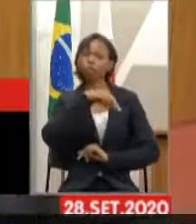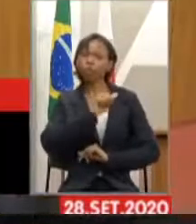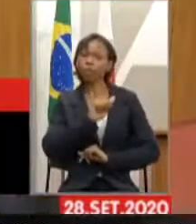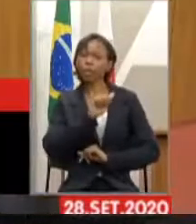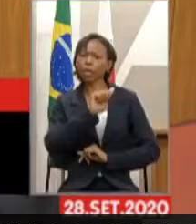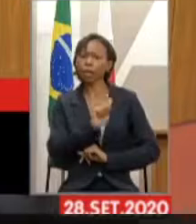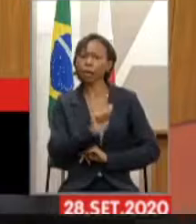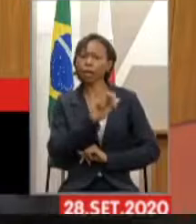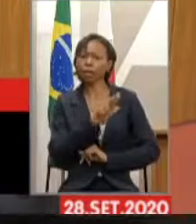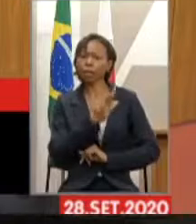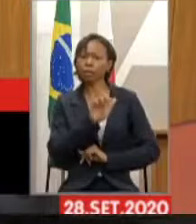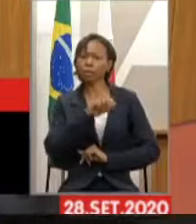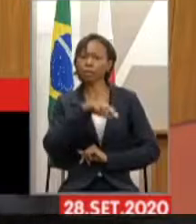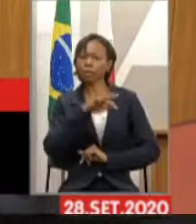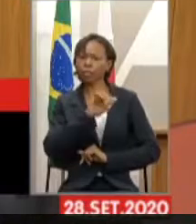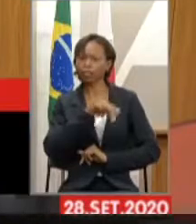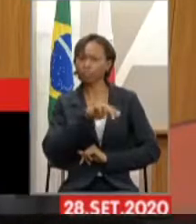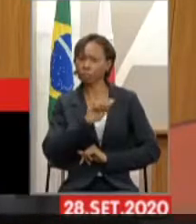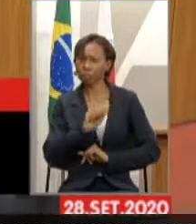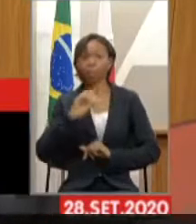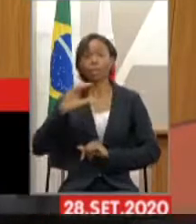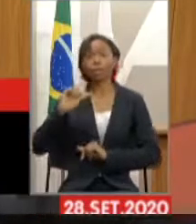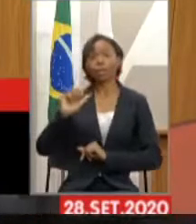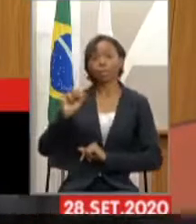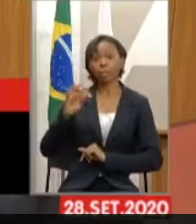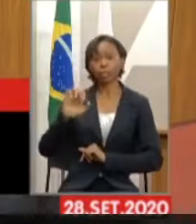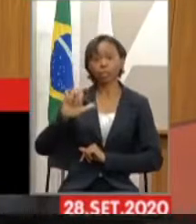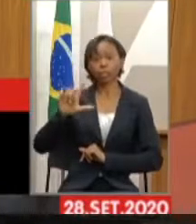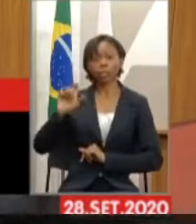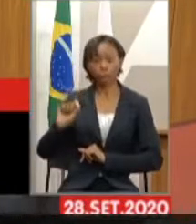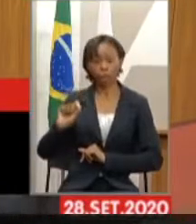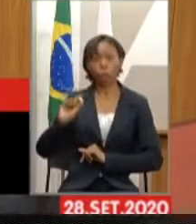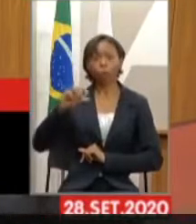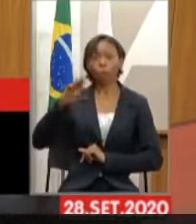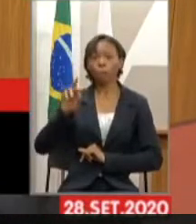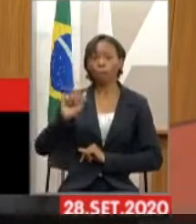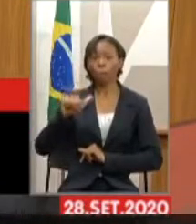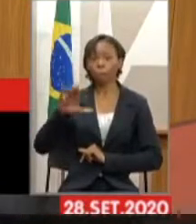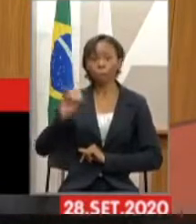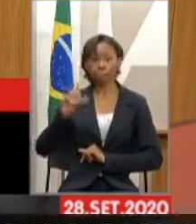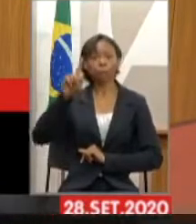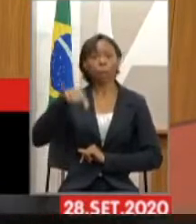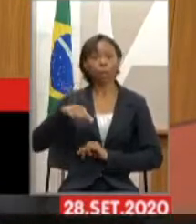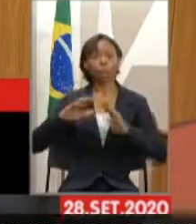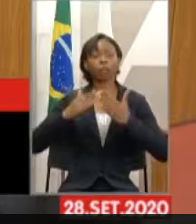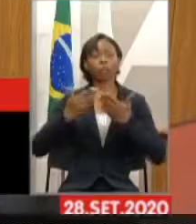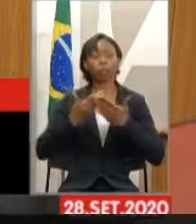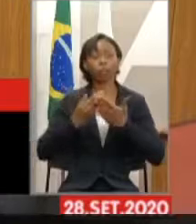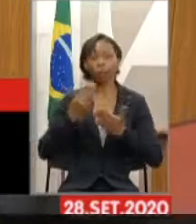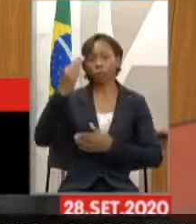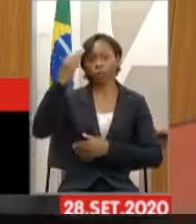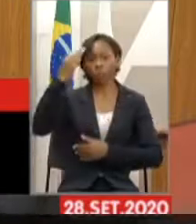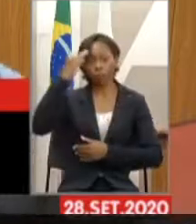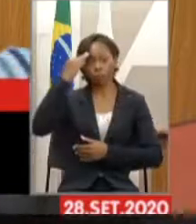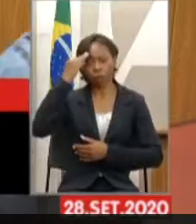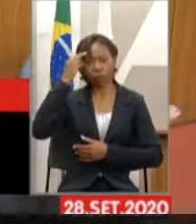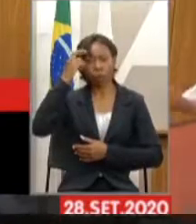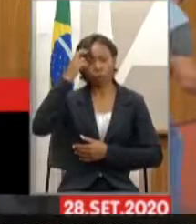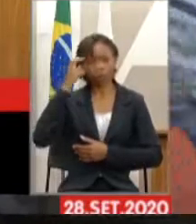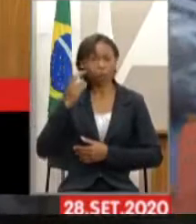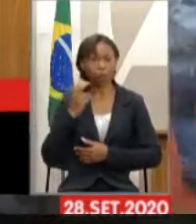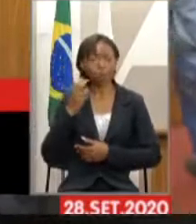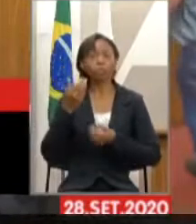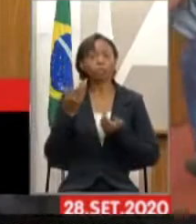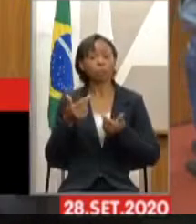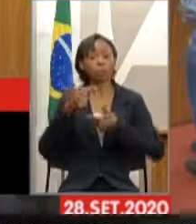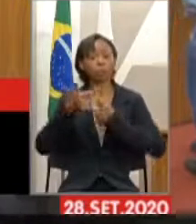Castelo Branco, que são escolas de deficiência intelectual. Então, esse trabalho tem que ser comemorado,